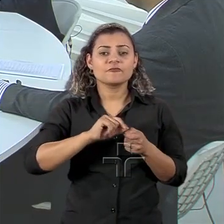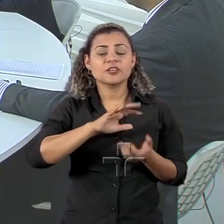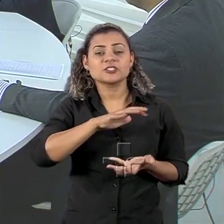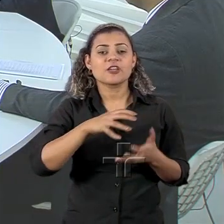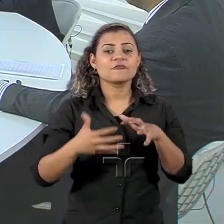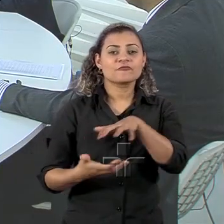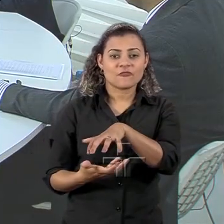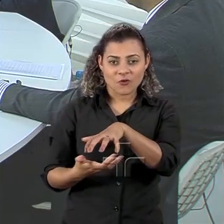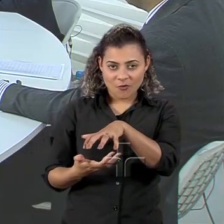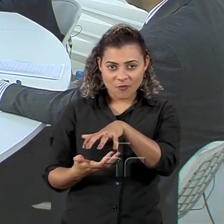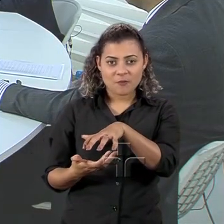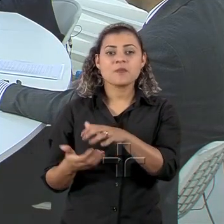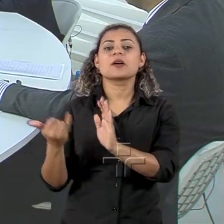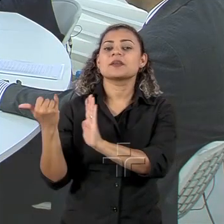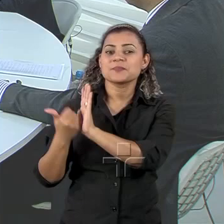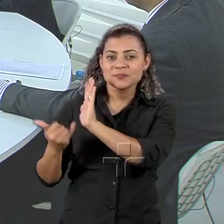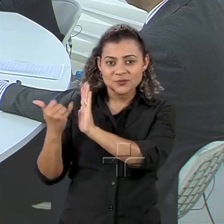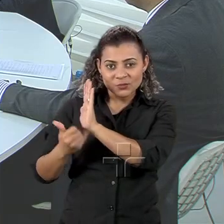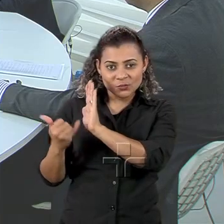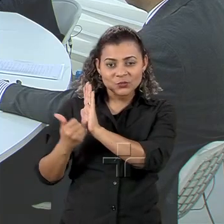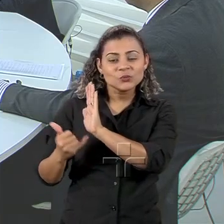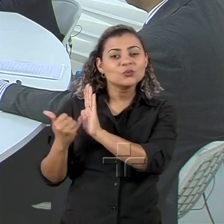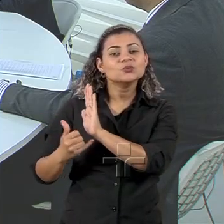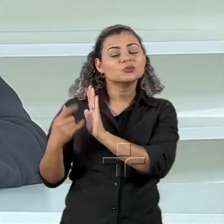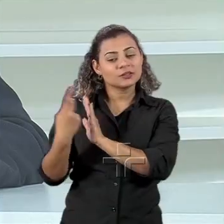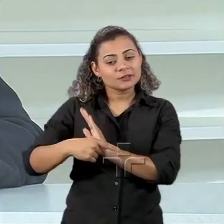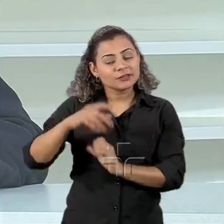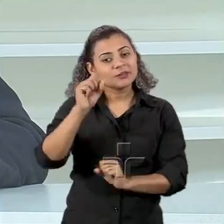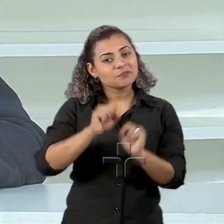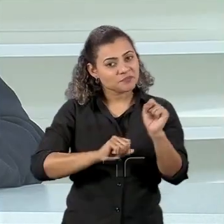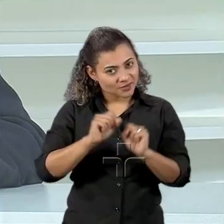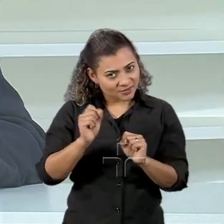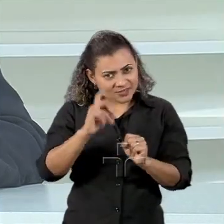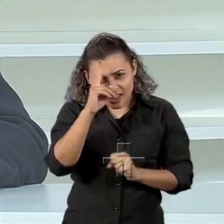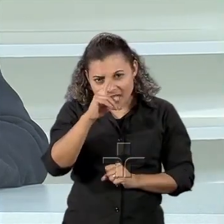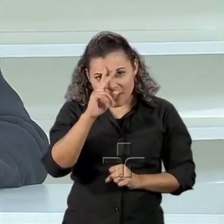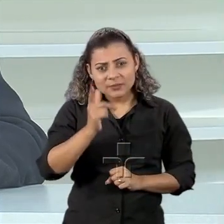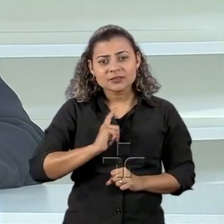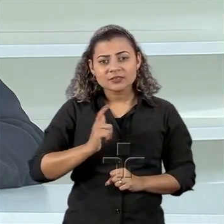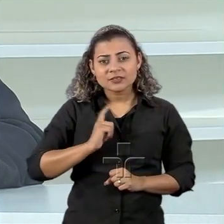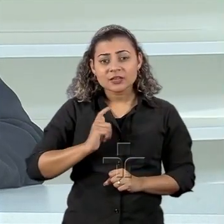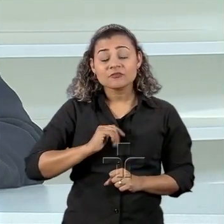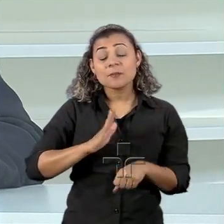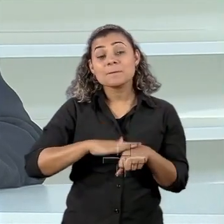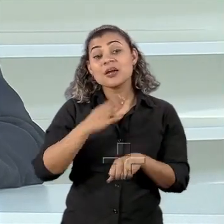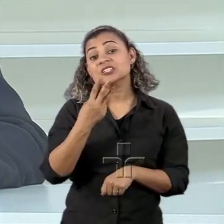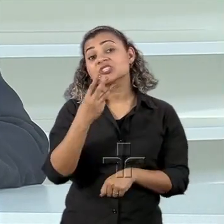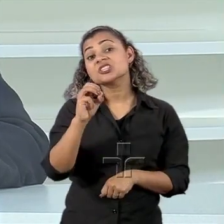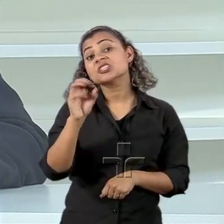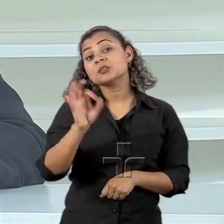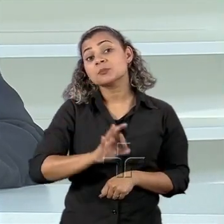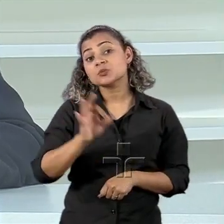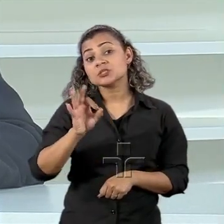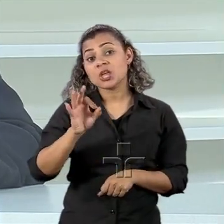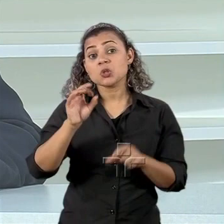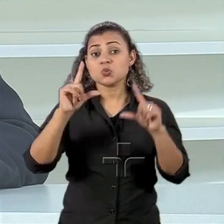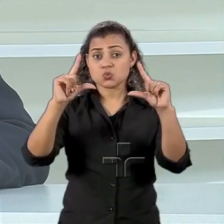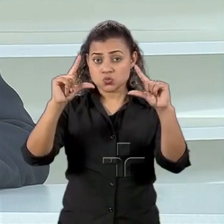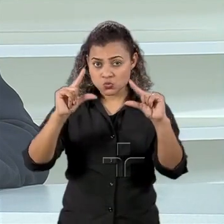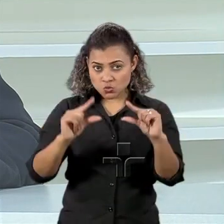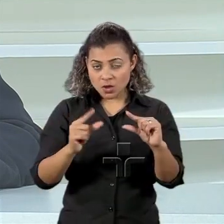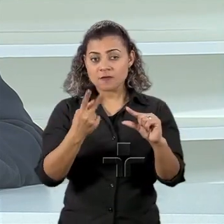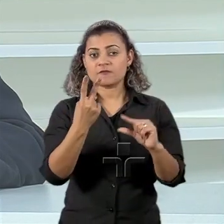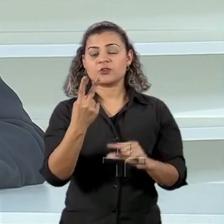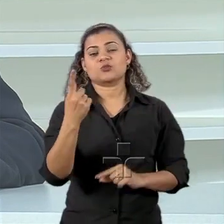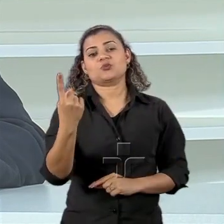tributária para as empresas, dramática, descendo de mais de 30% para 21% o